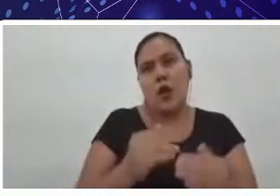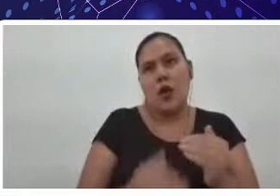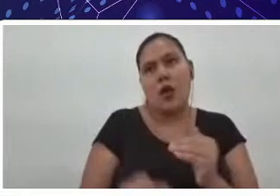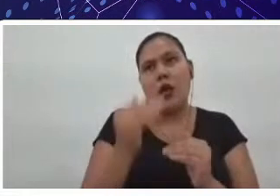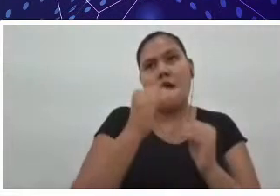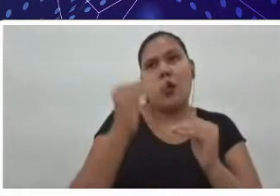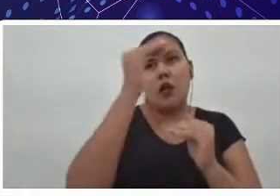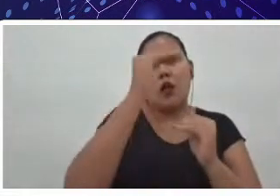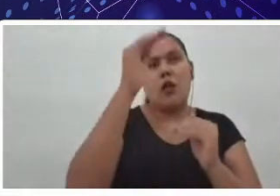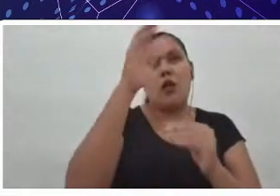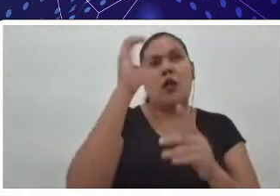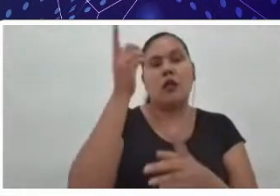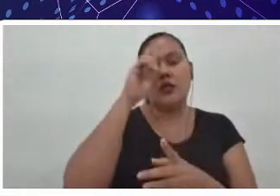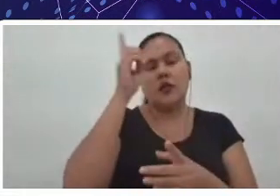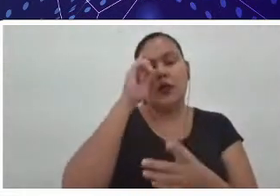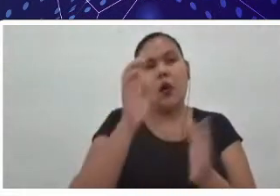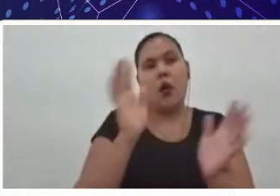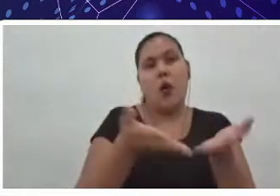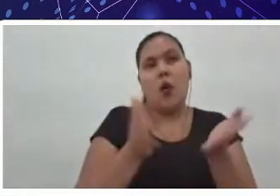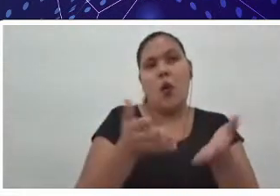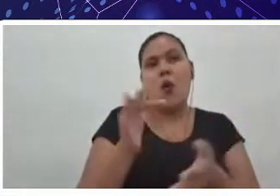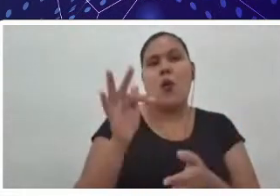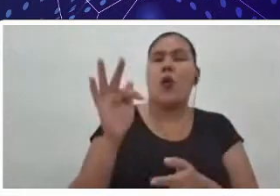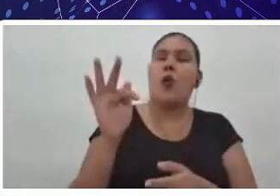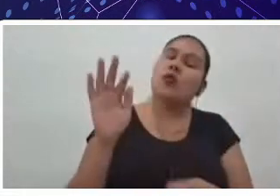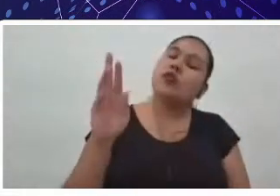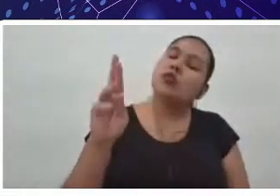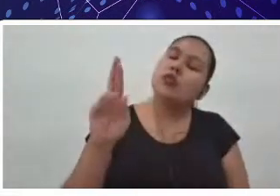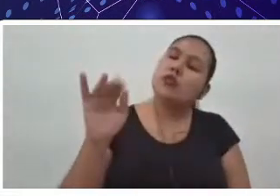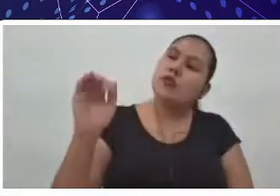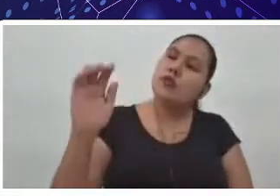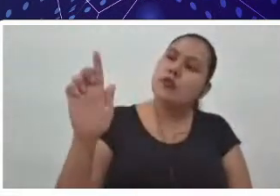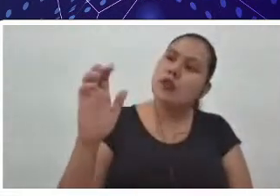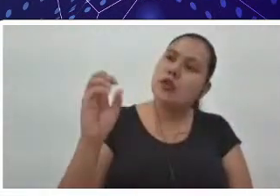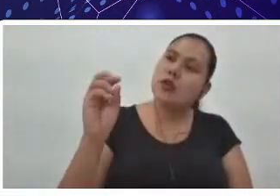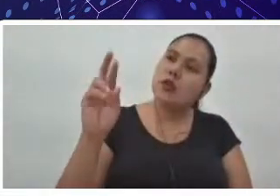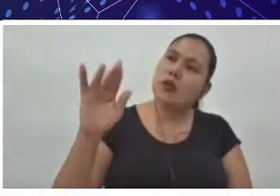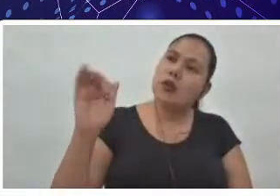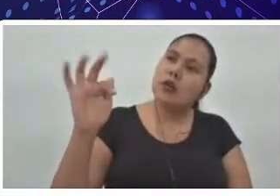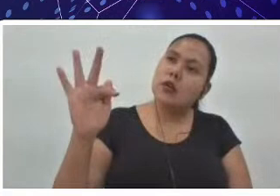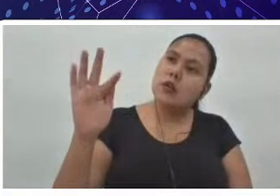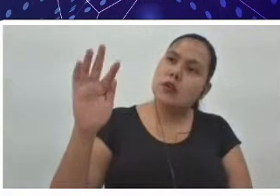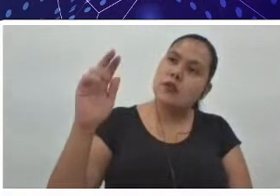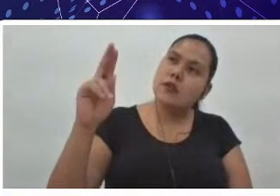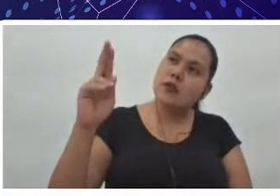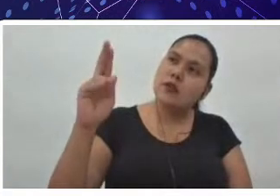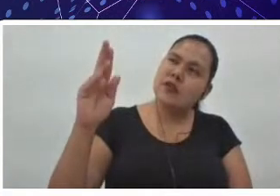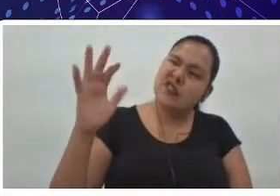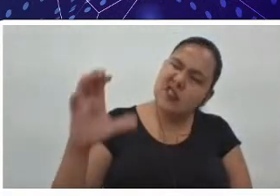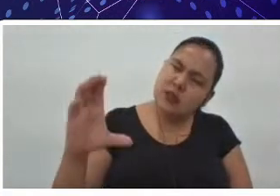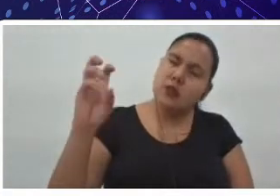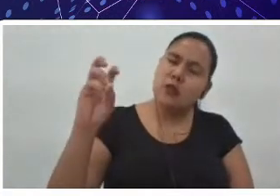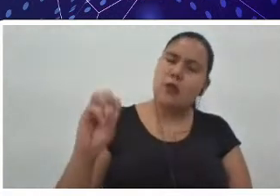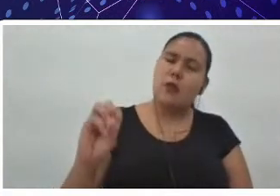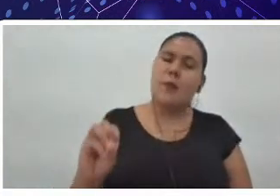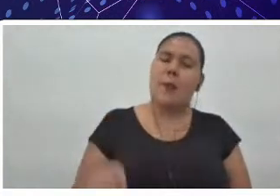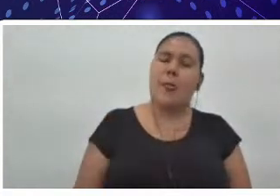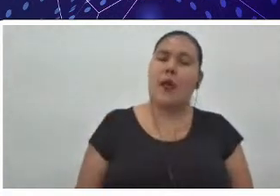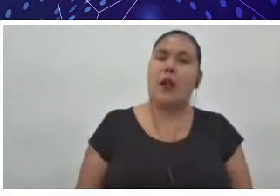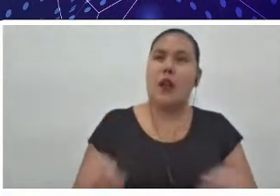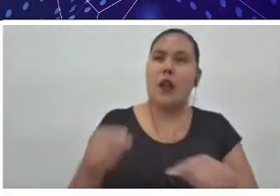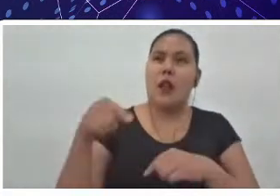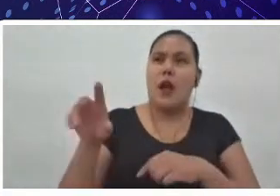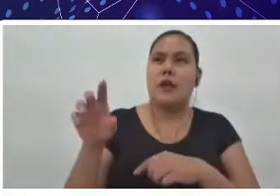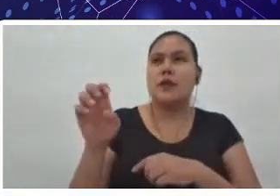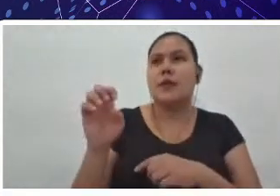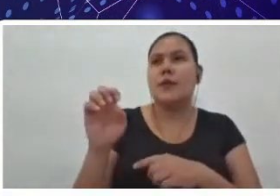Espigão do Oeste da Globo Aves, esse frigorífico já vem abatendo 60 mil aves por dia, totalizando 300 mil por